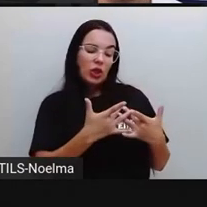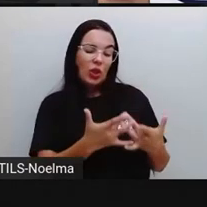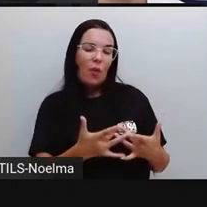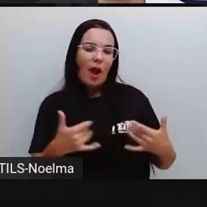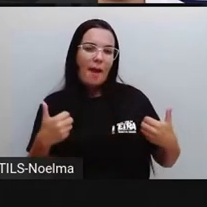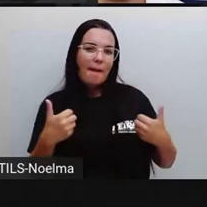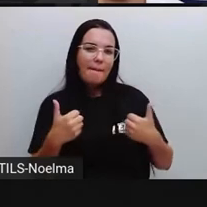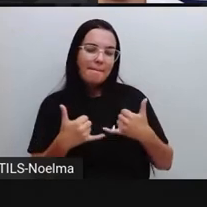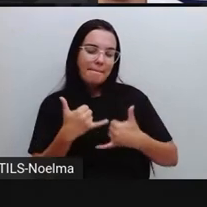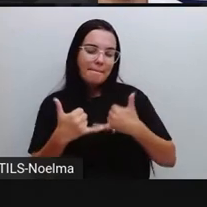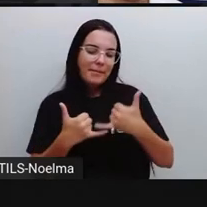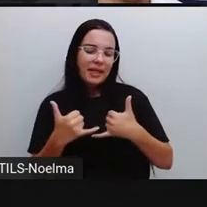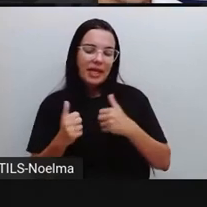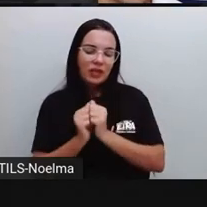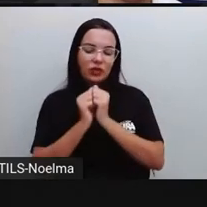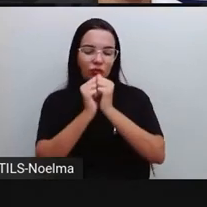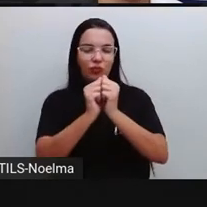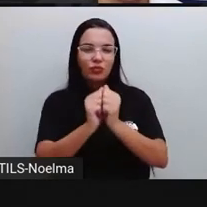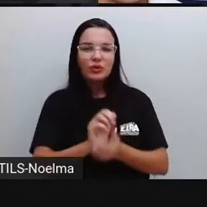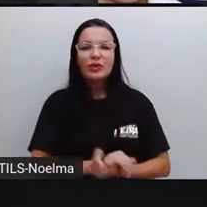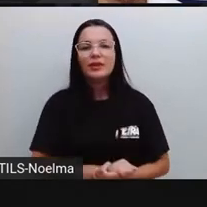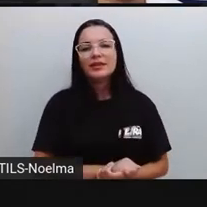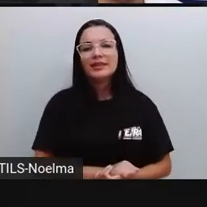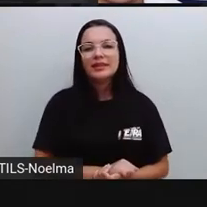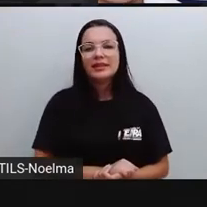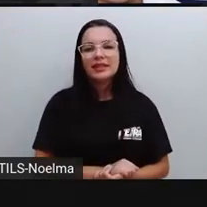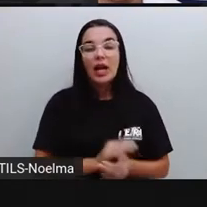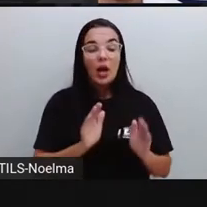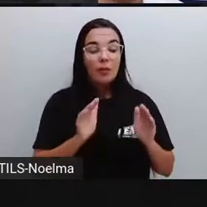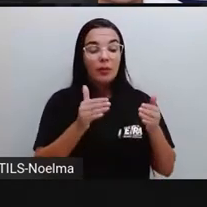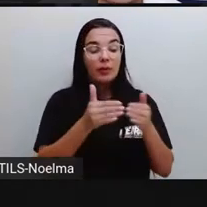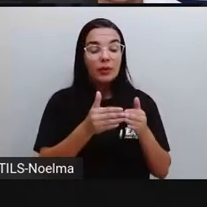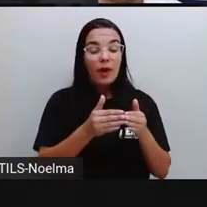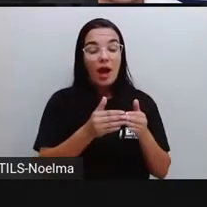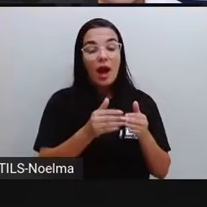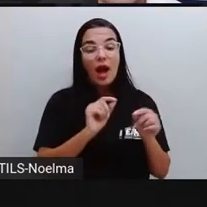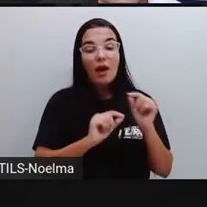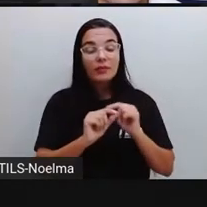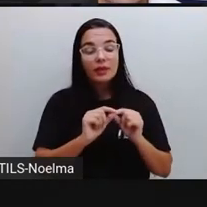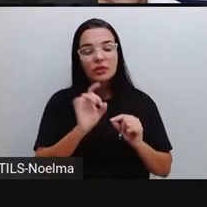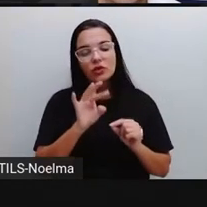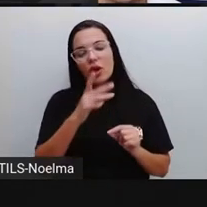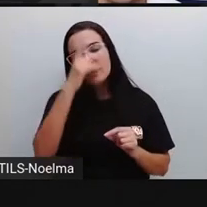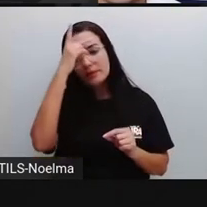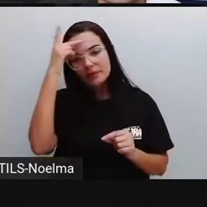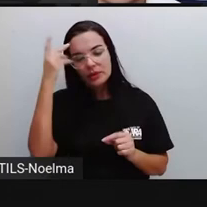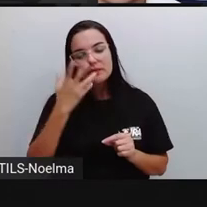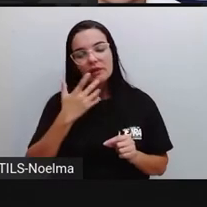o público-alvo, crianças que tenham brinquedos para doar.